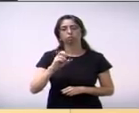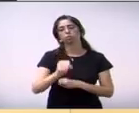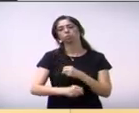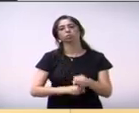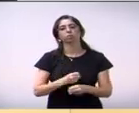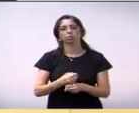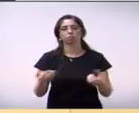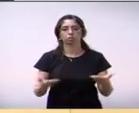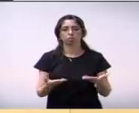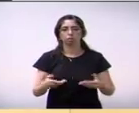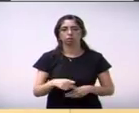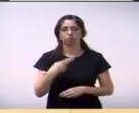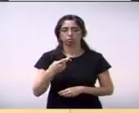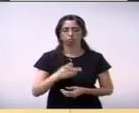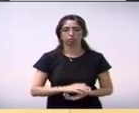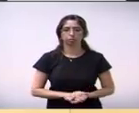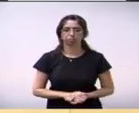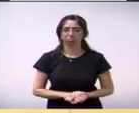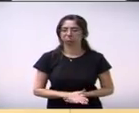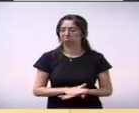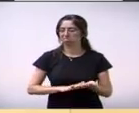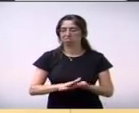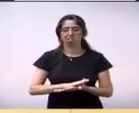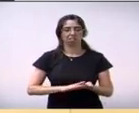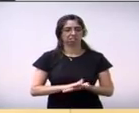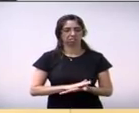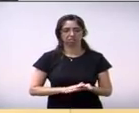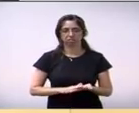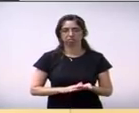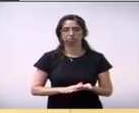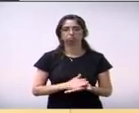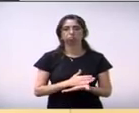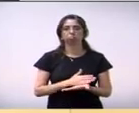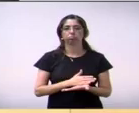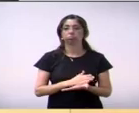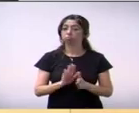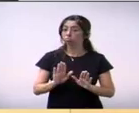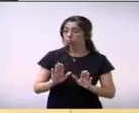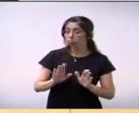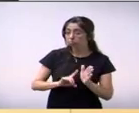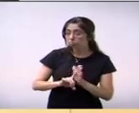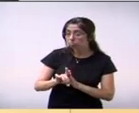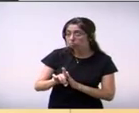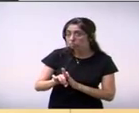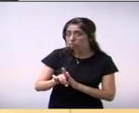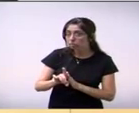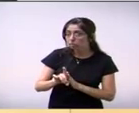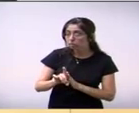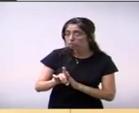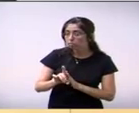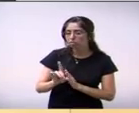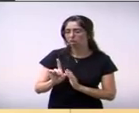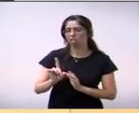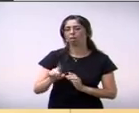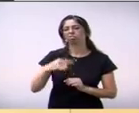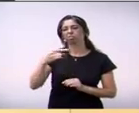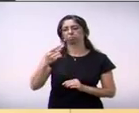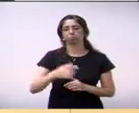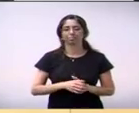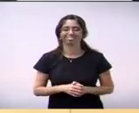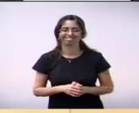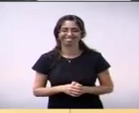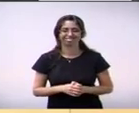Gustavo Yatecola. Ninguém querendo fazer uso da palavra. Vereador? É só legalidade, né? Deixar por mérito.